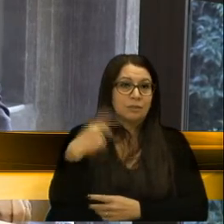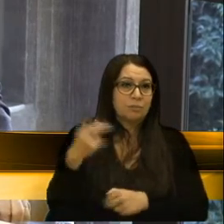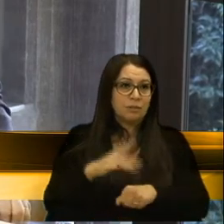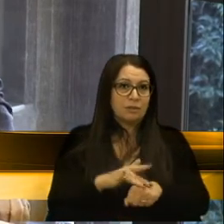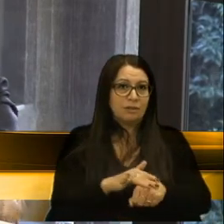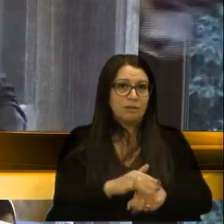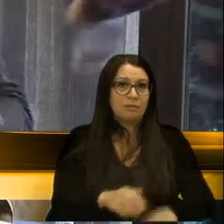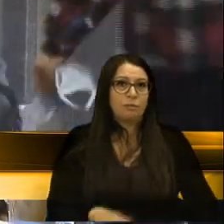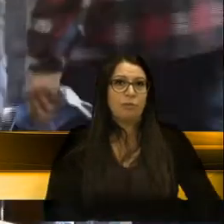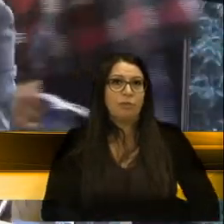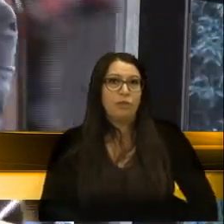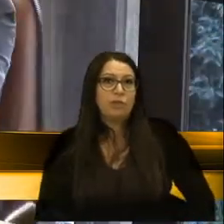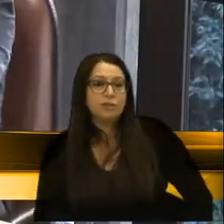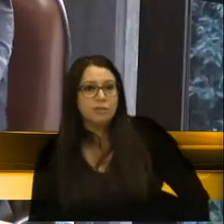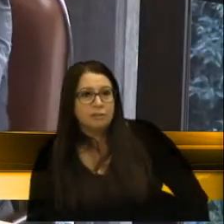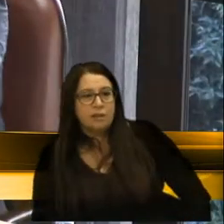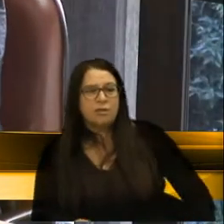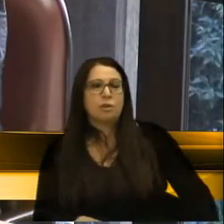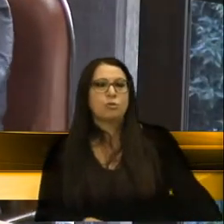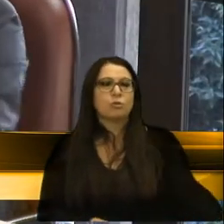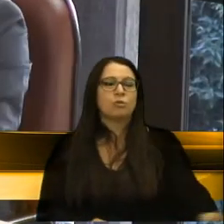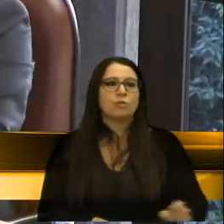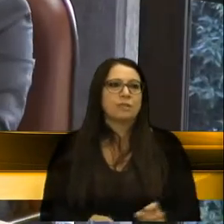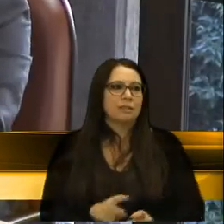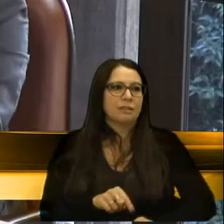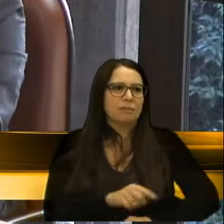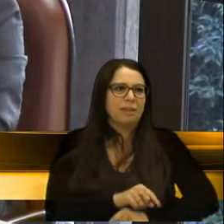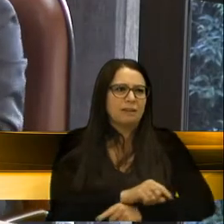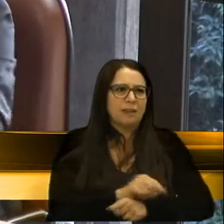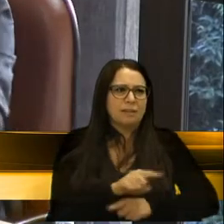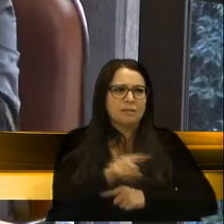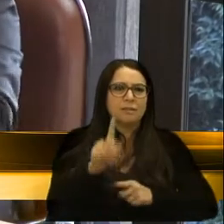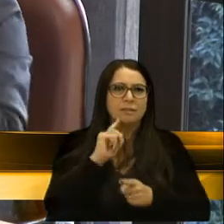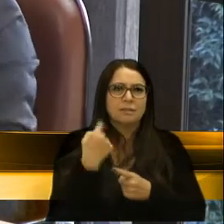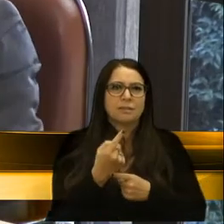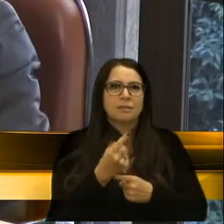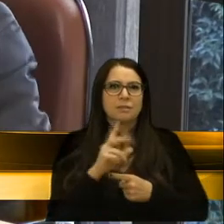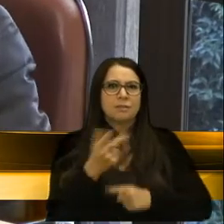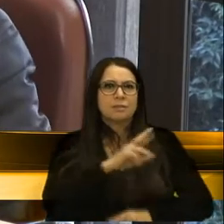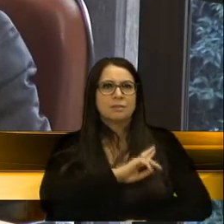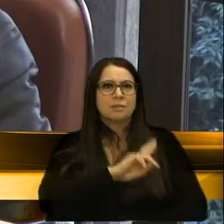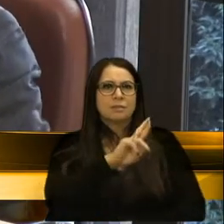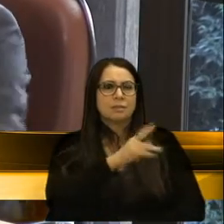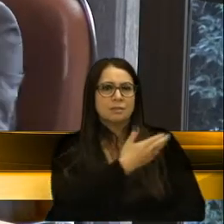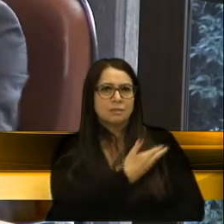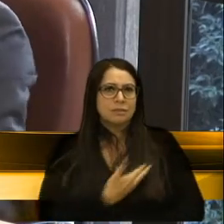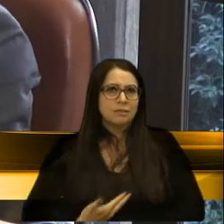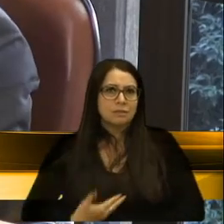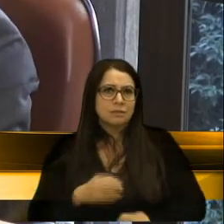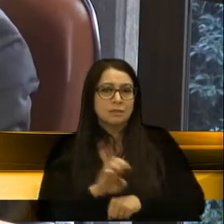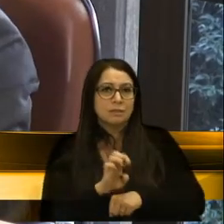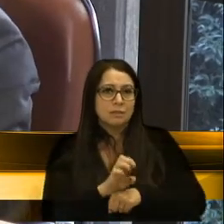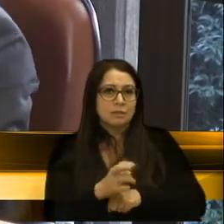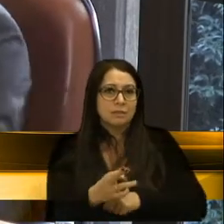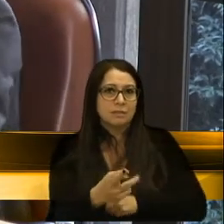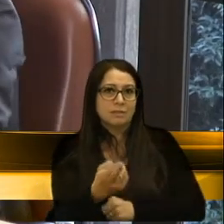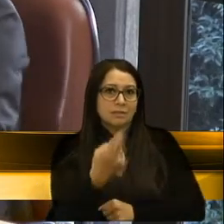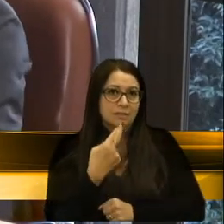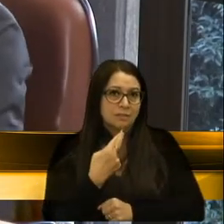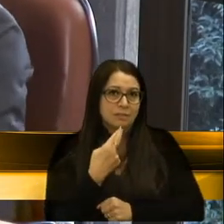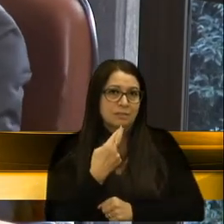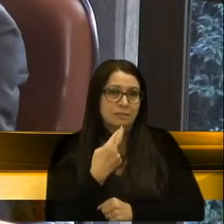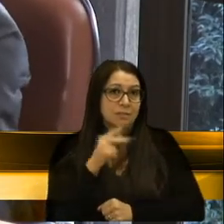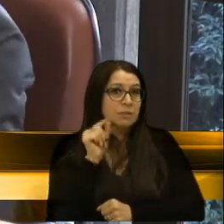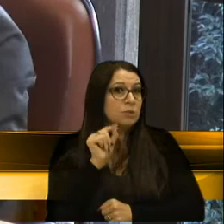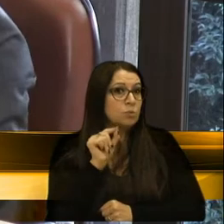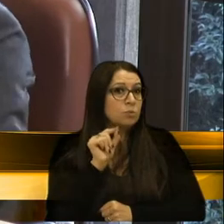doenças. Então, é essa a resposta, vereadora Paula, que a senhora, enquanto representante do governo do Estado, tem que nos dar, com o